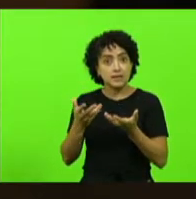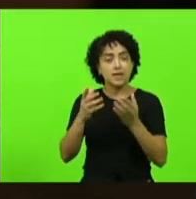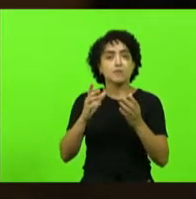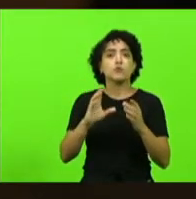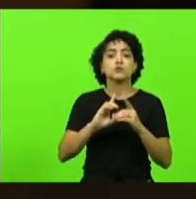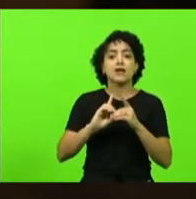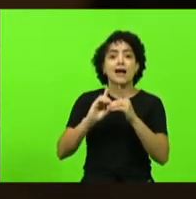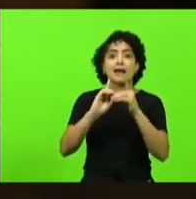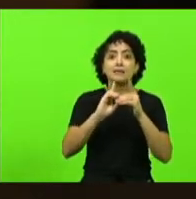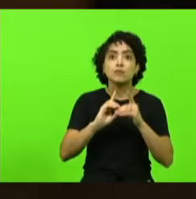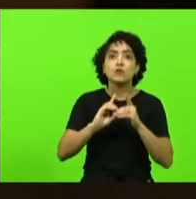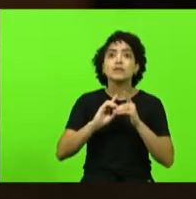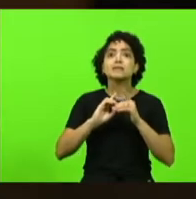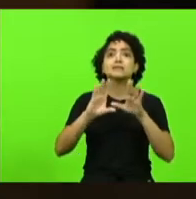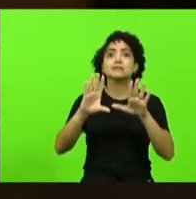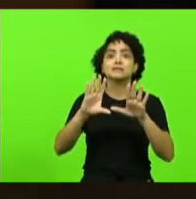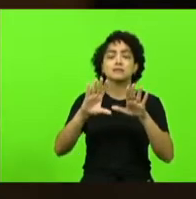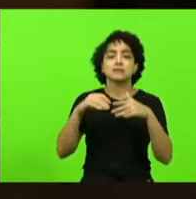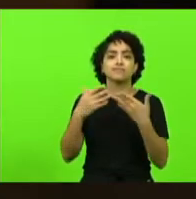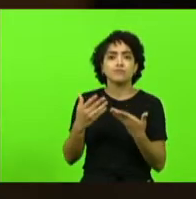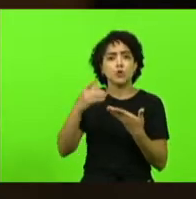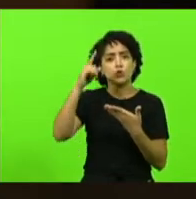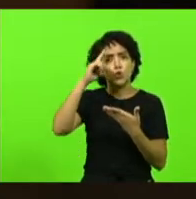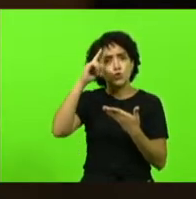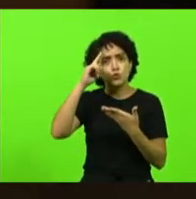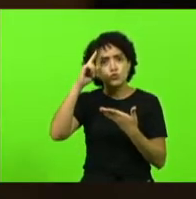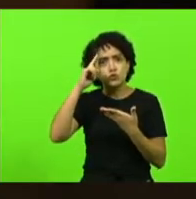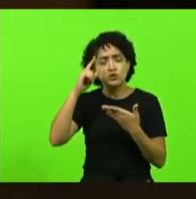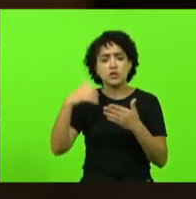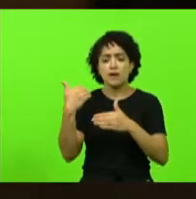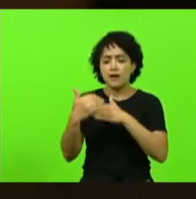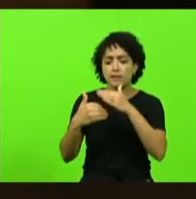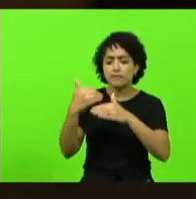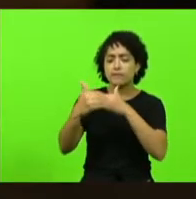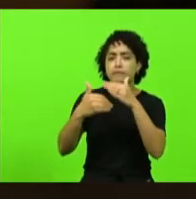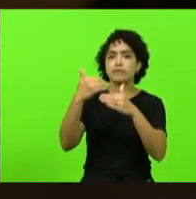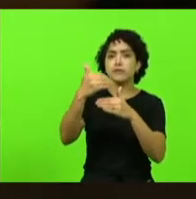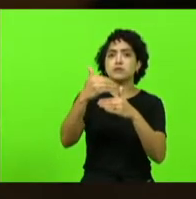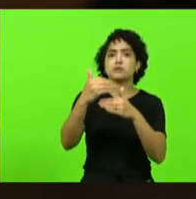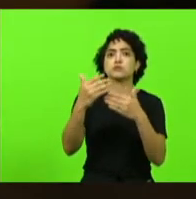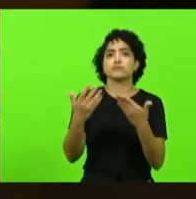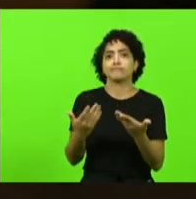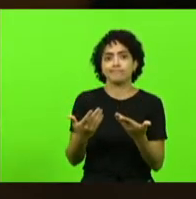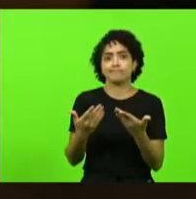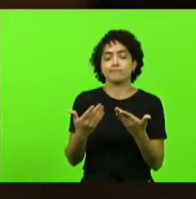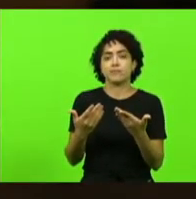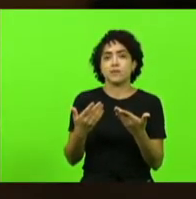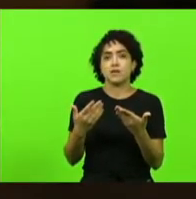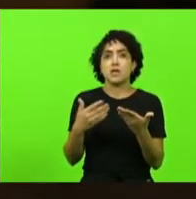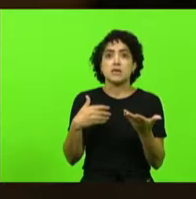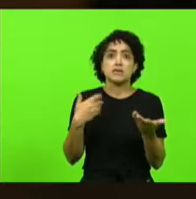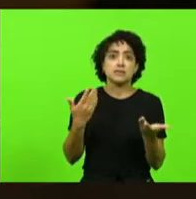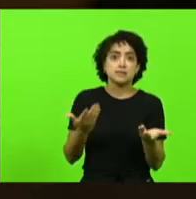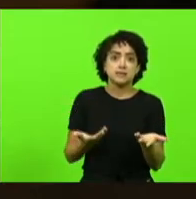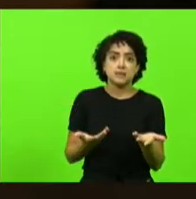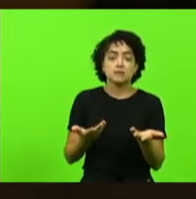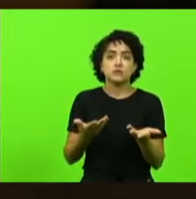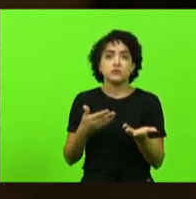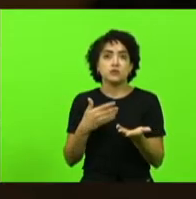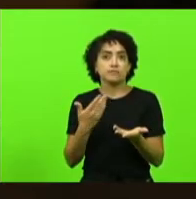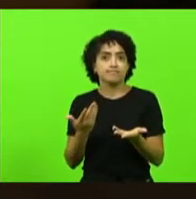vigiar no dia a dia qualquer avanço sobre a nossa liberdade seja na